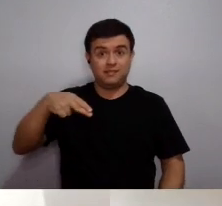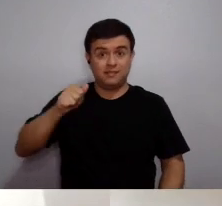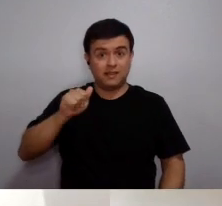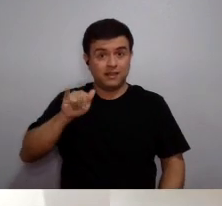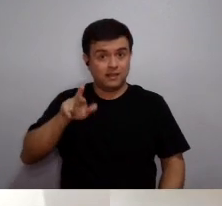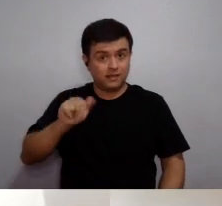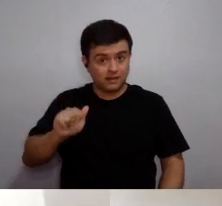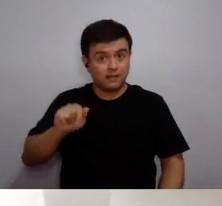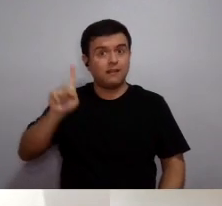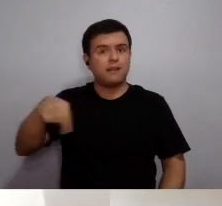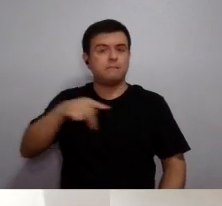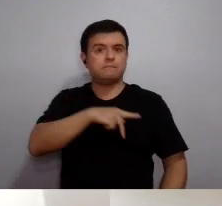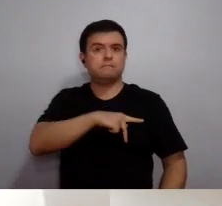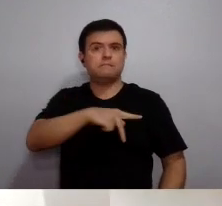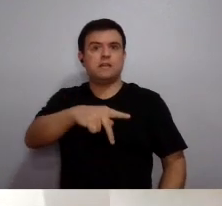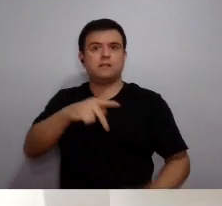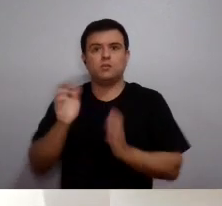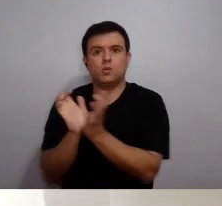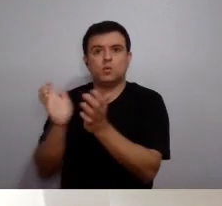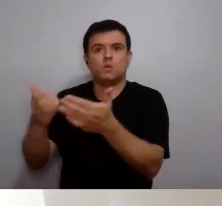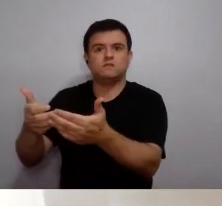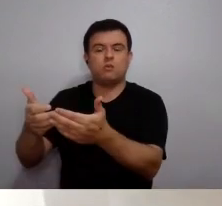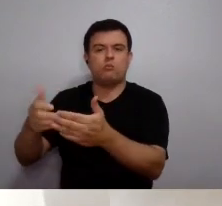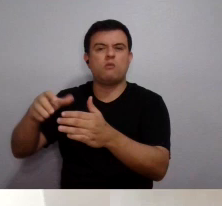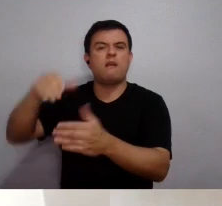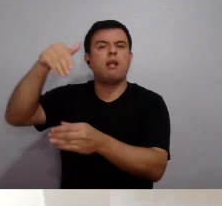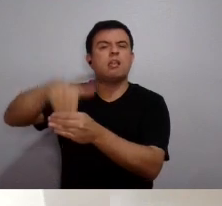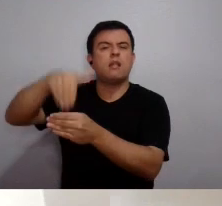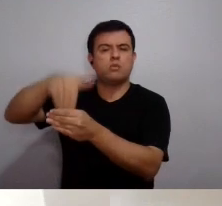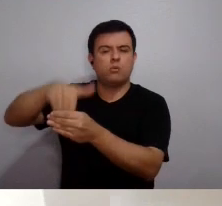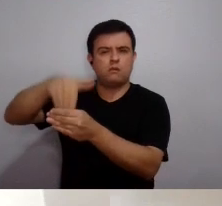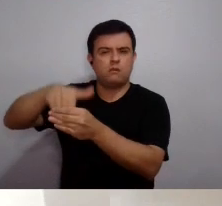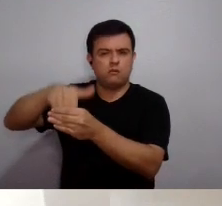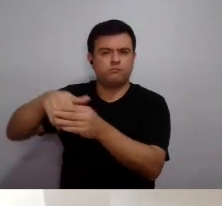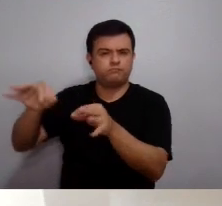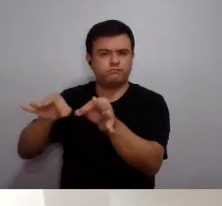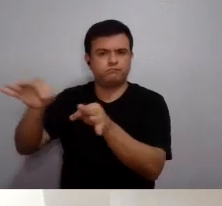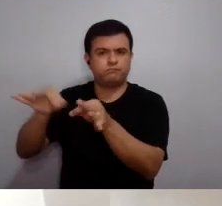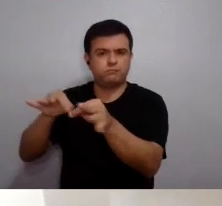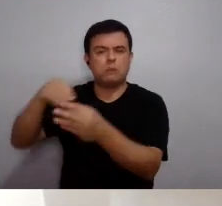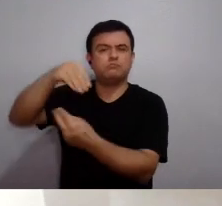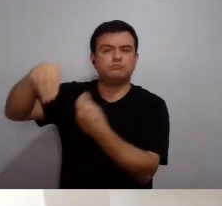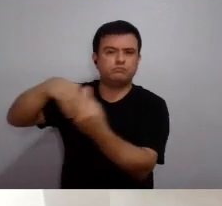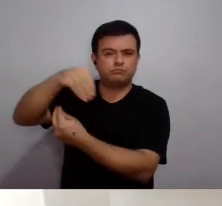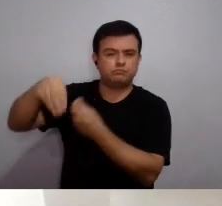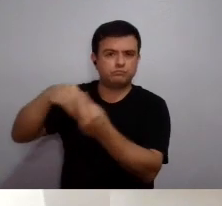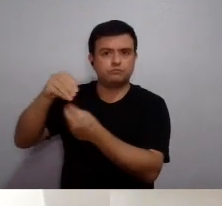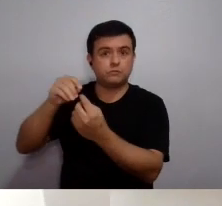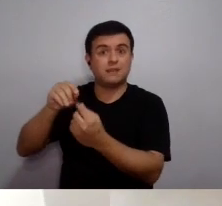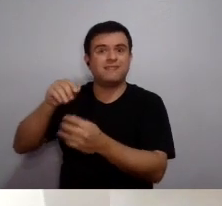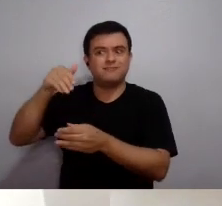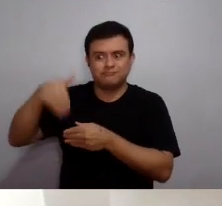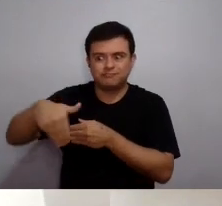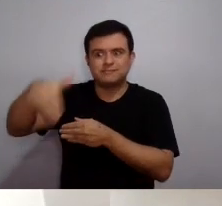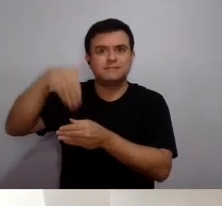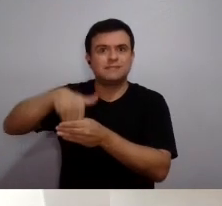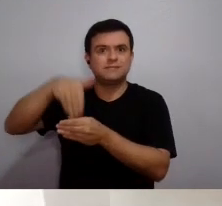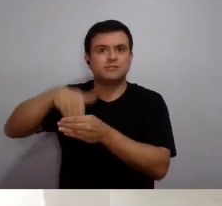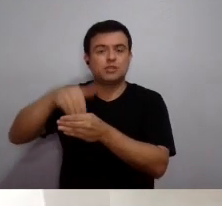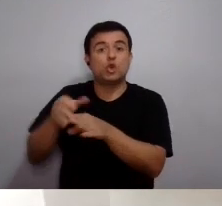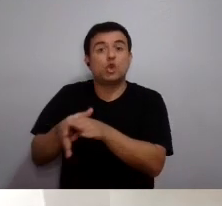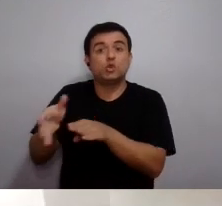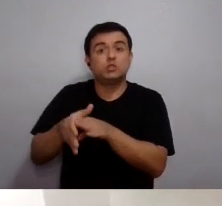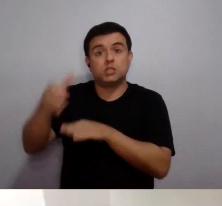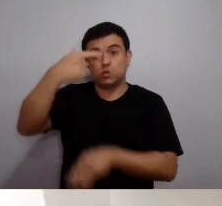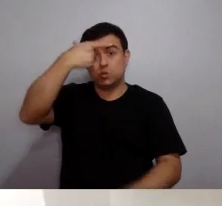Professora Naira, presidente da Comissão Eleitoral Mista das Eleições para o Conselho